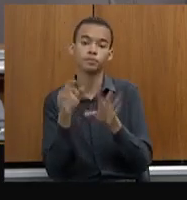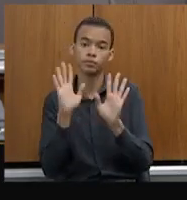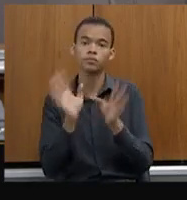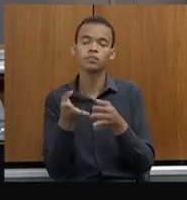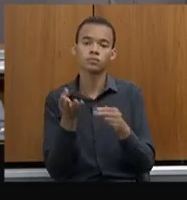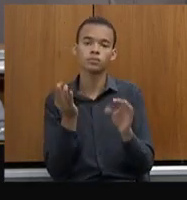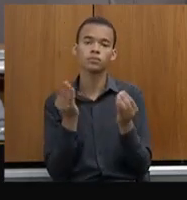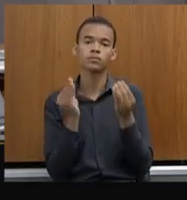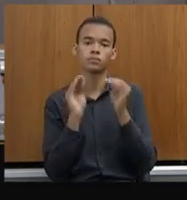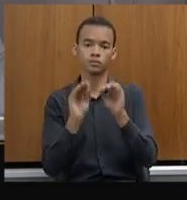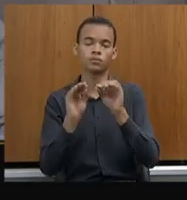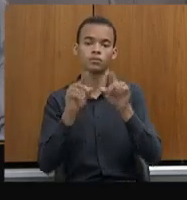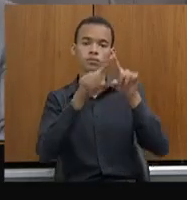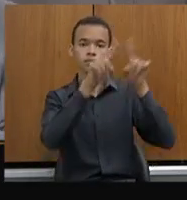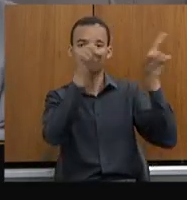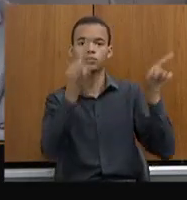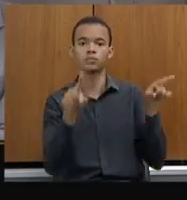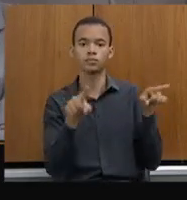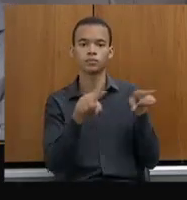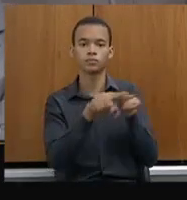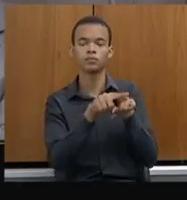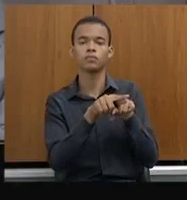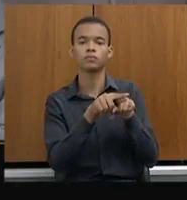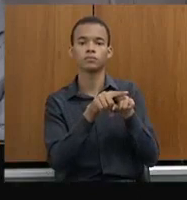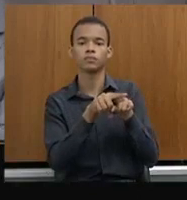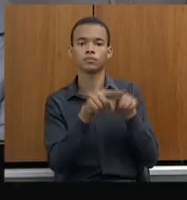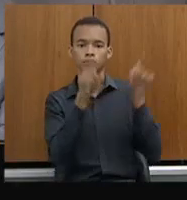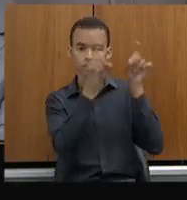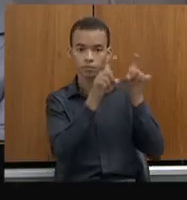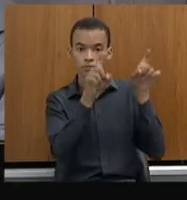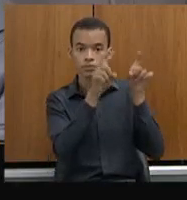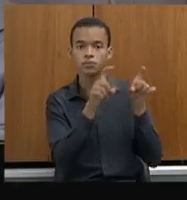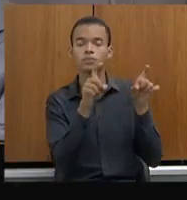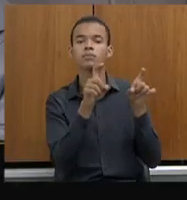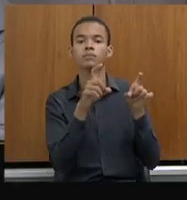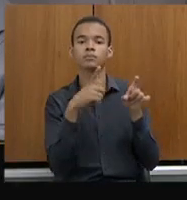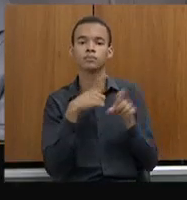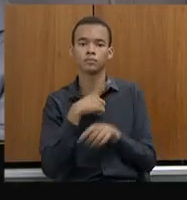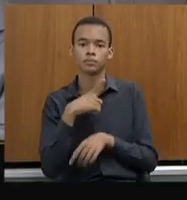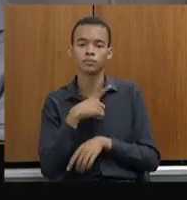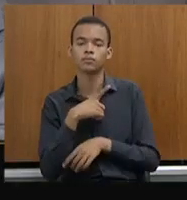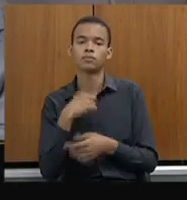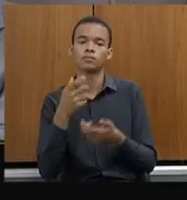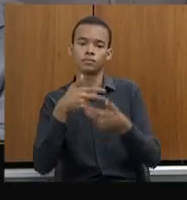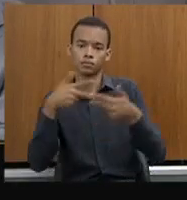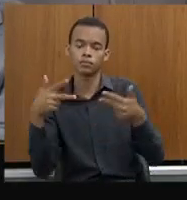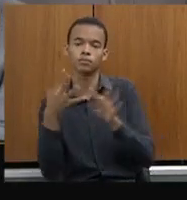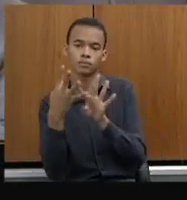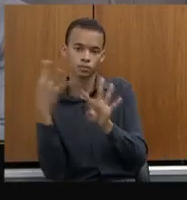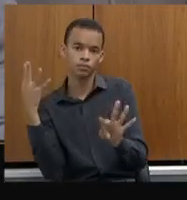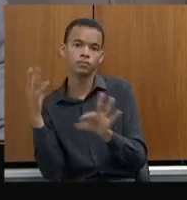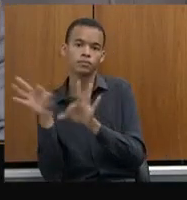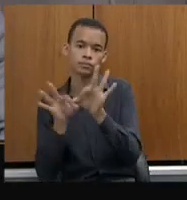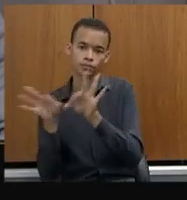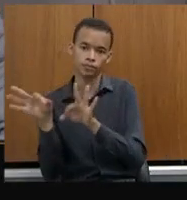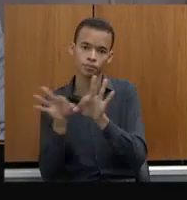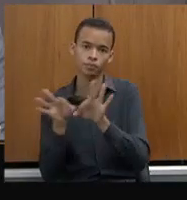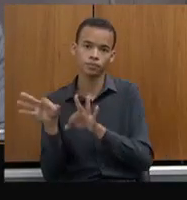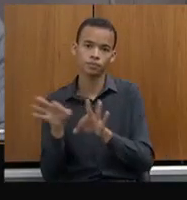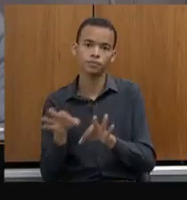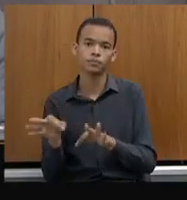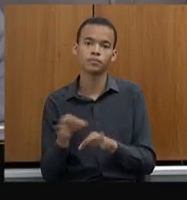um painel e também esse controle de fila, que não está